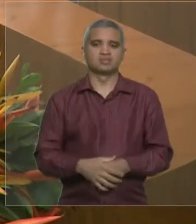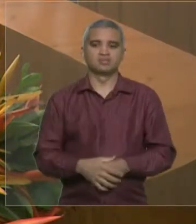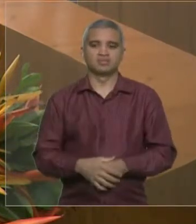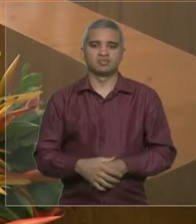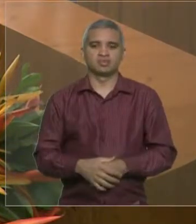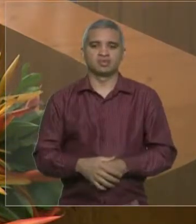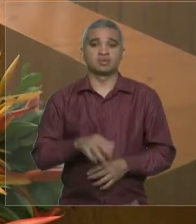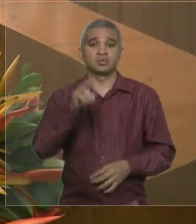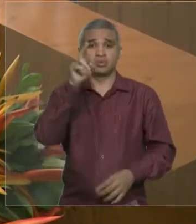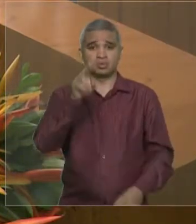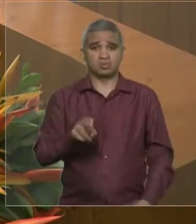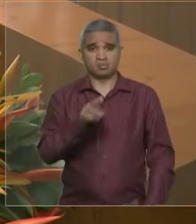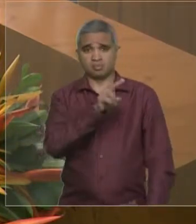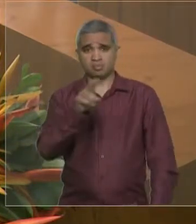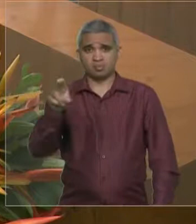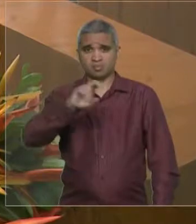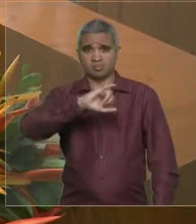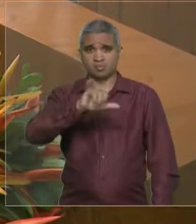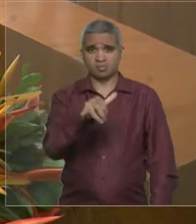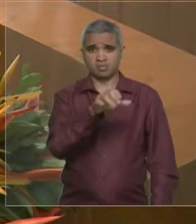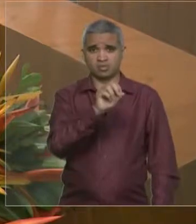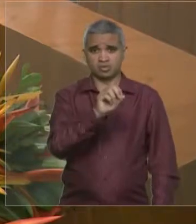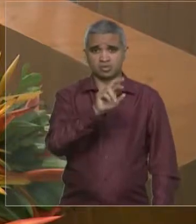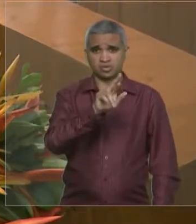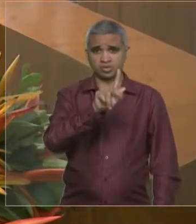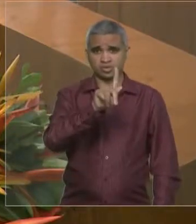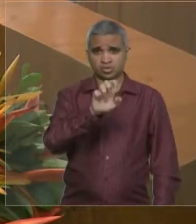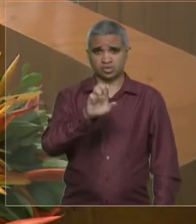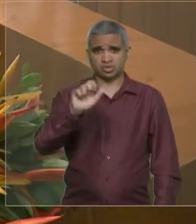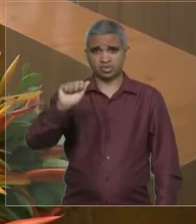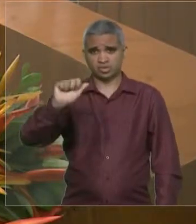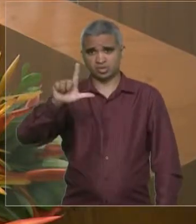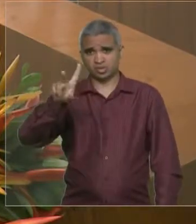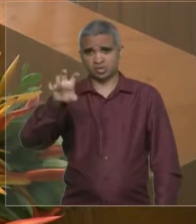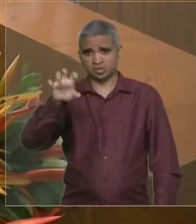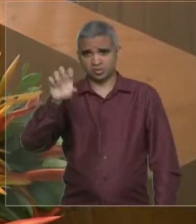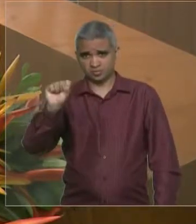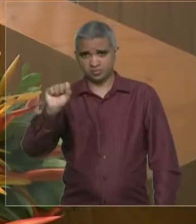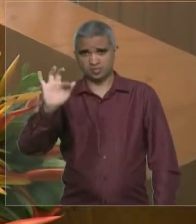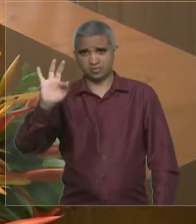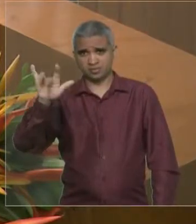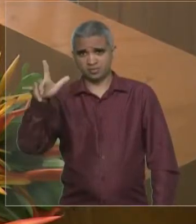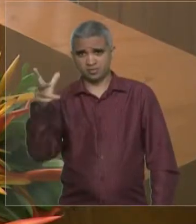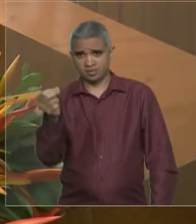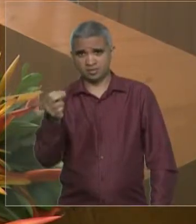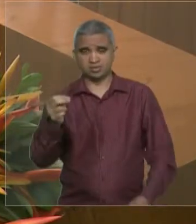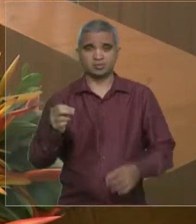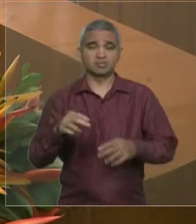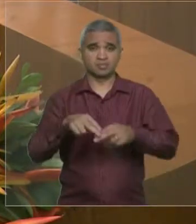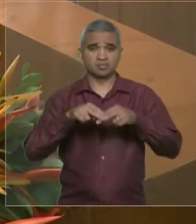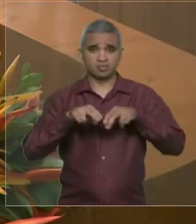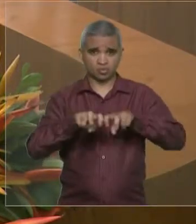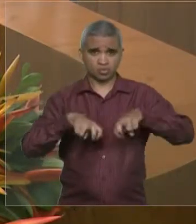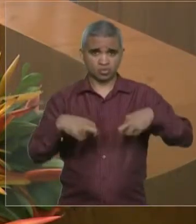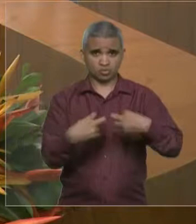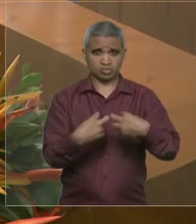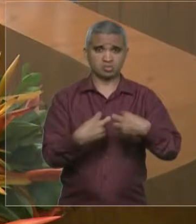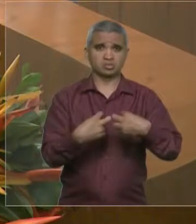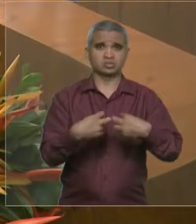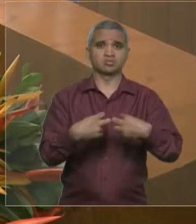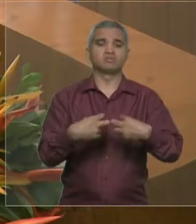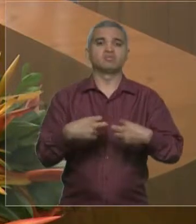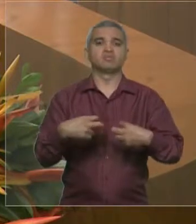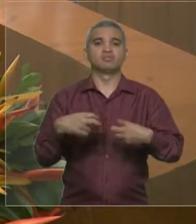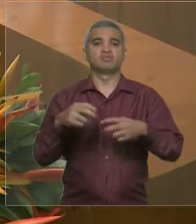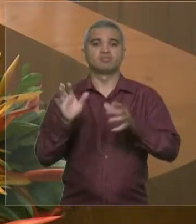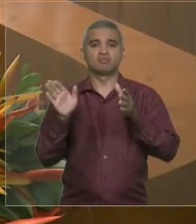Padre Jorge Alves Filho. A Comissão Nacional da Pastoral Familiar nos convida a refletir sobre a